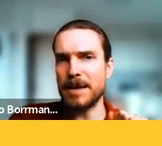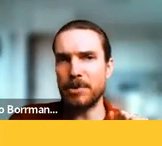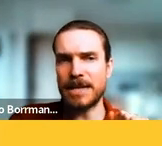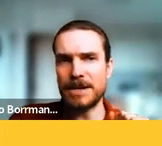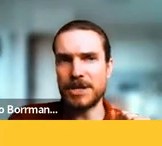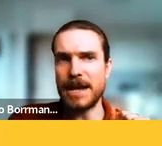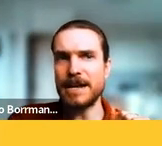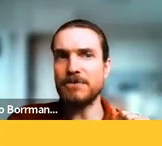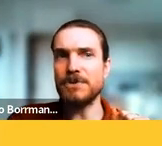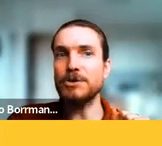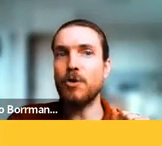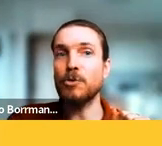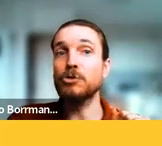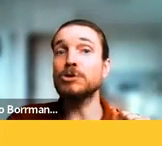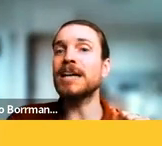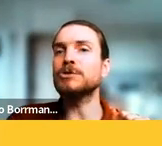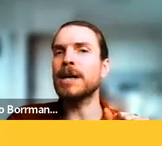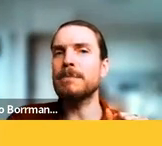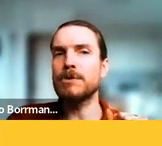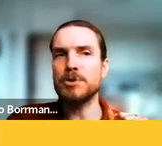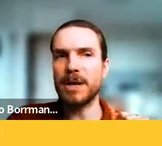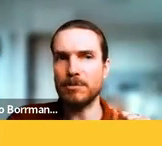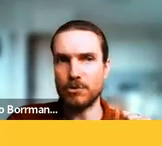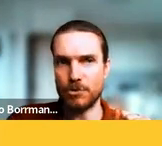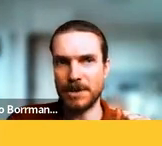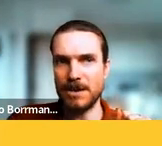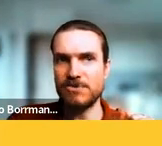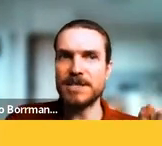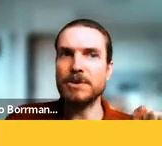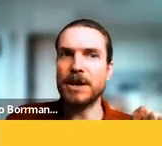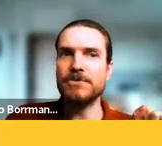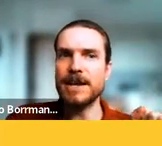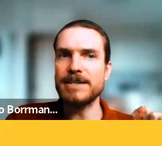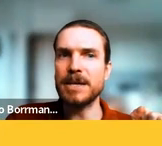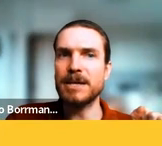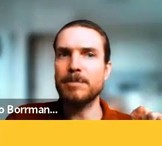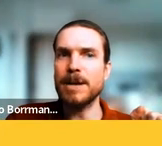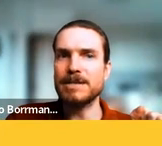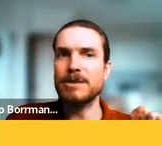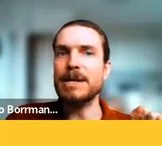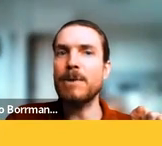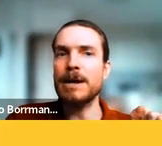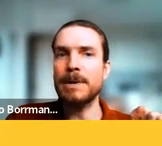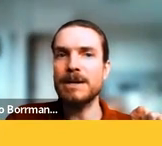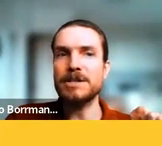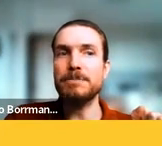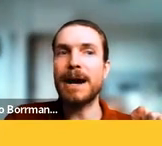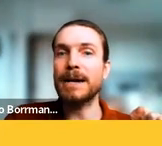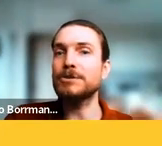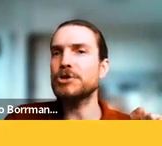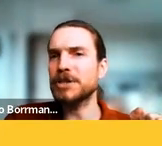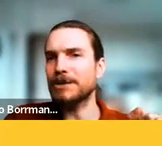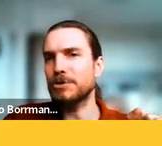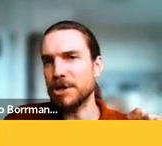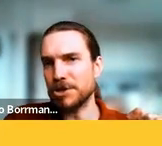nessa reportagem ele é definido como lutador alemão de Pernambuco fazendo referência à pequena publicação em língua alemã de